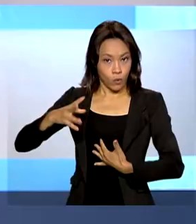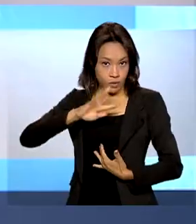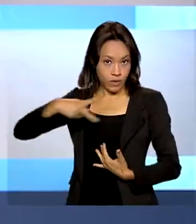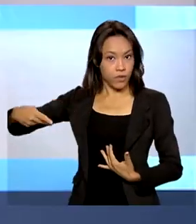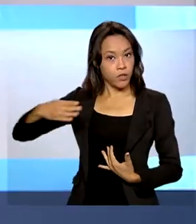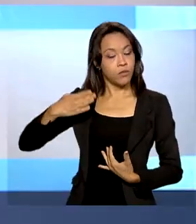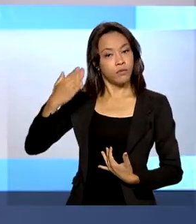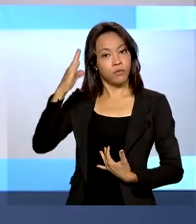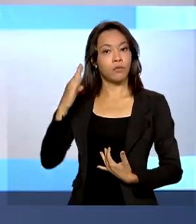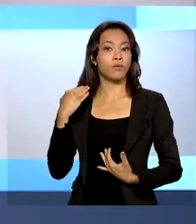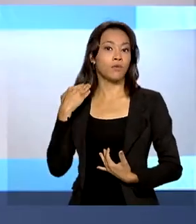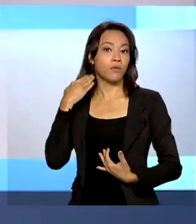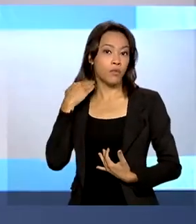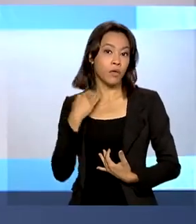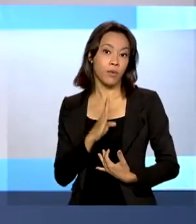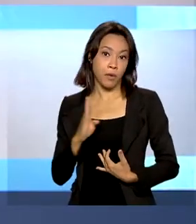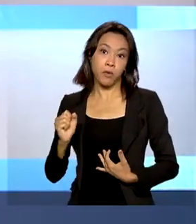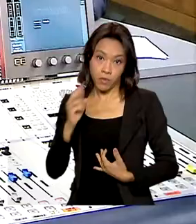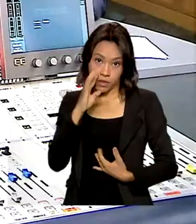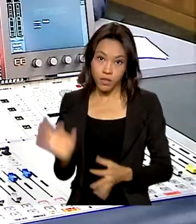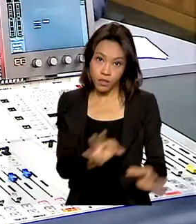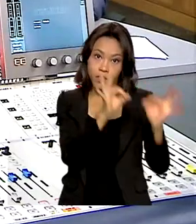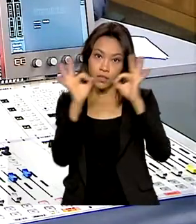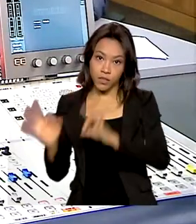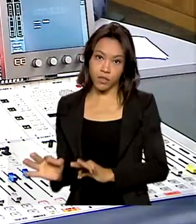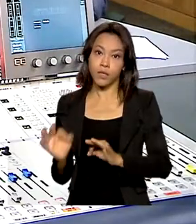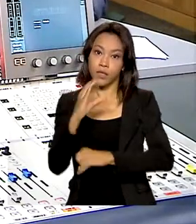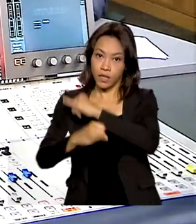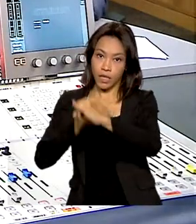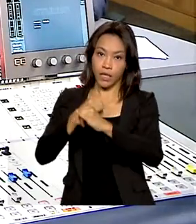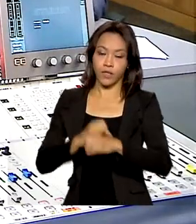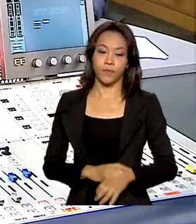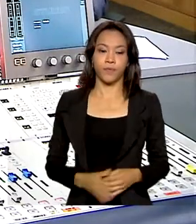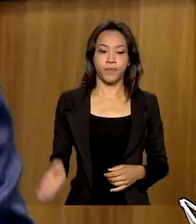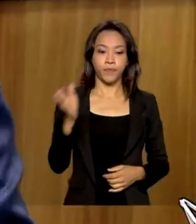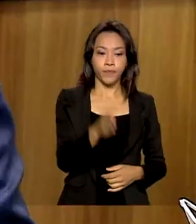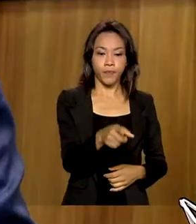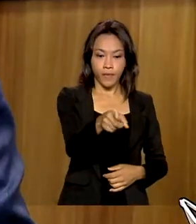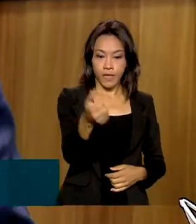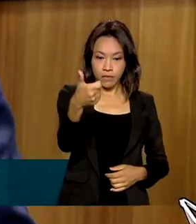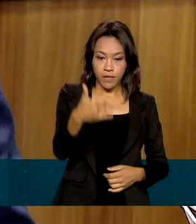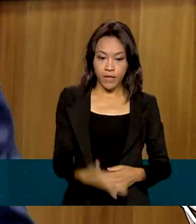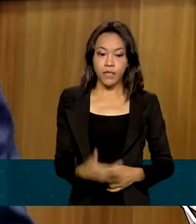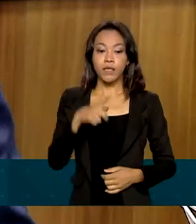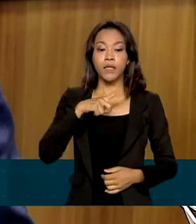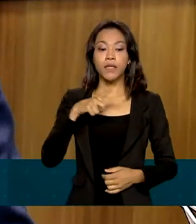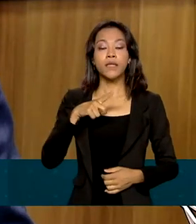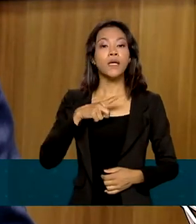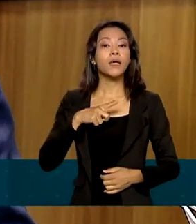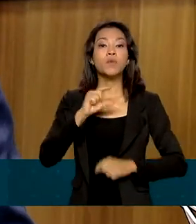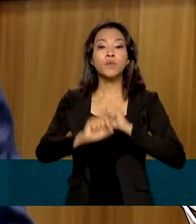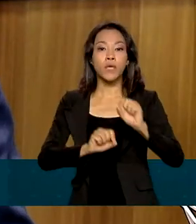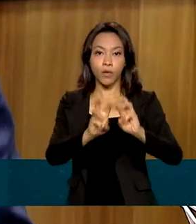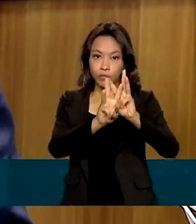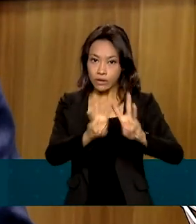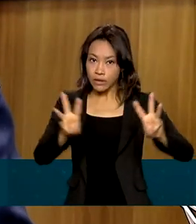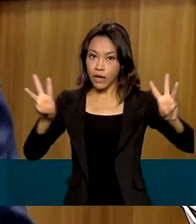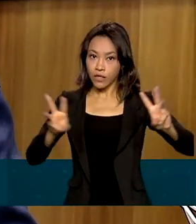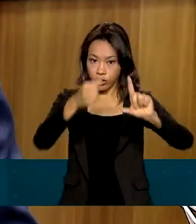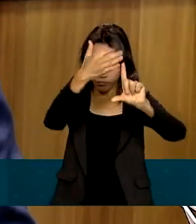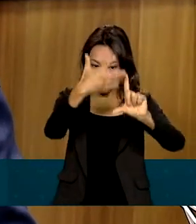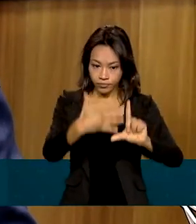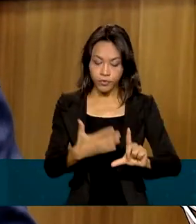poderá ser acompanhado pela internet. Nós temos um site, que é o site www.broto.com